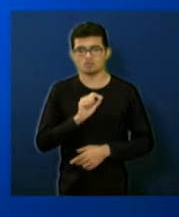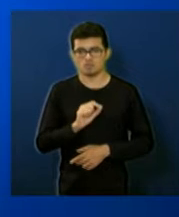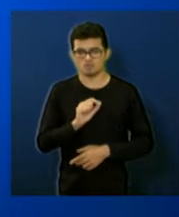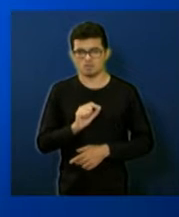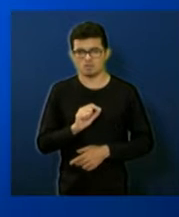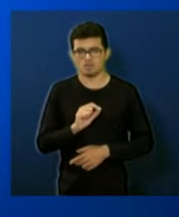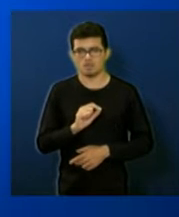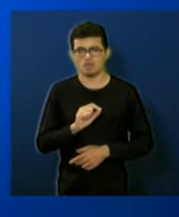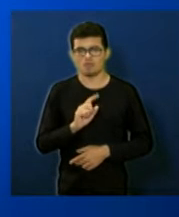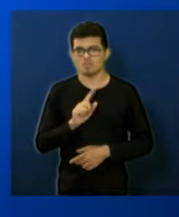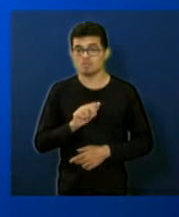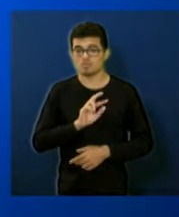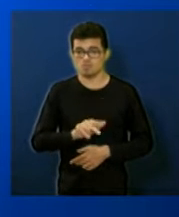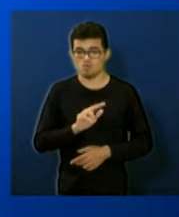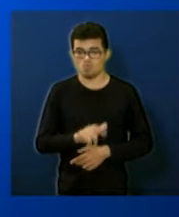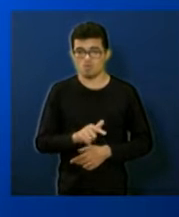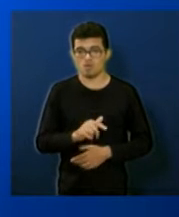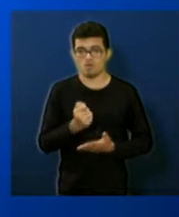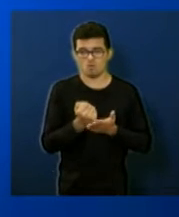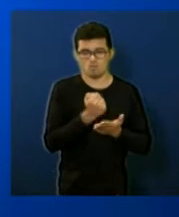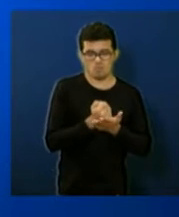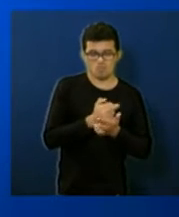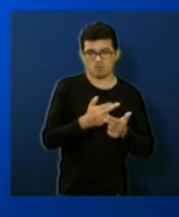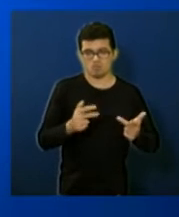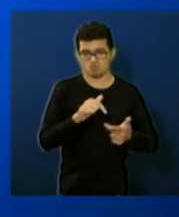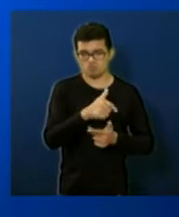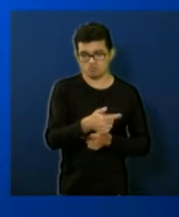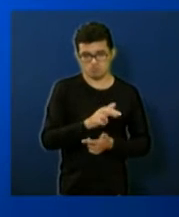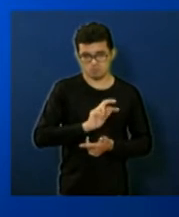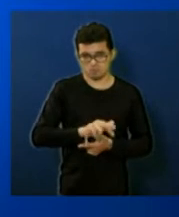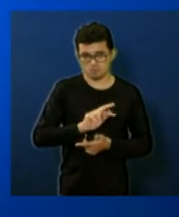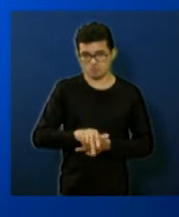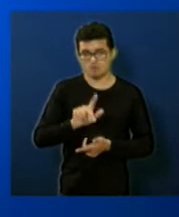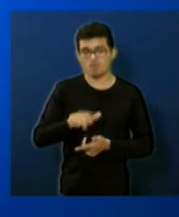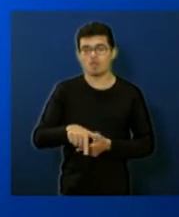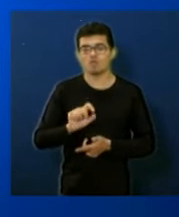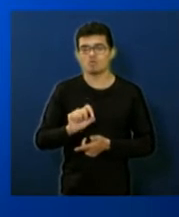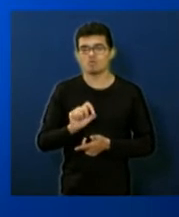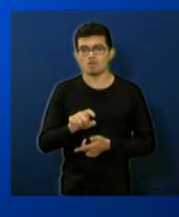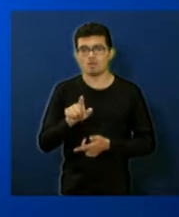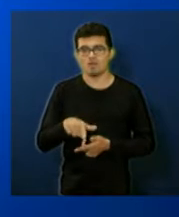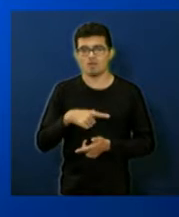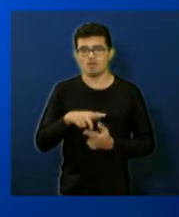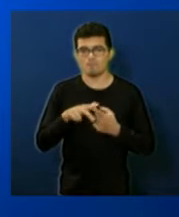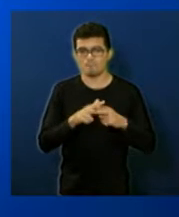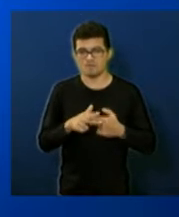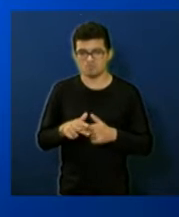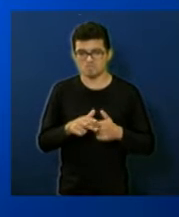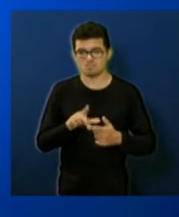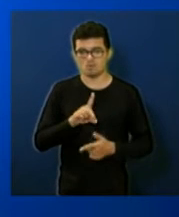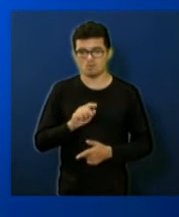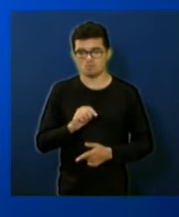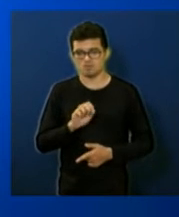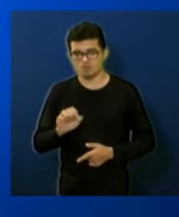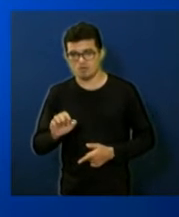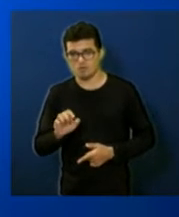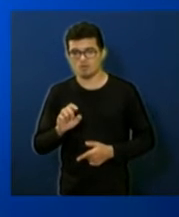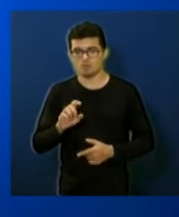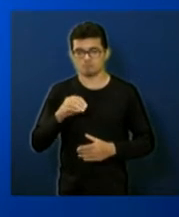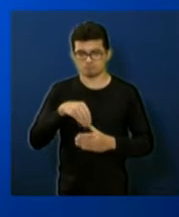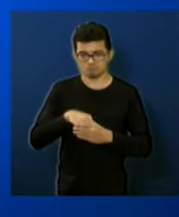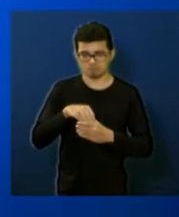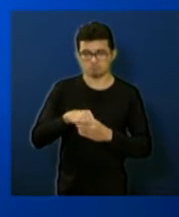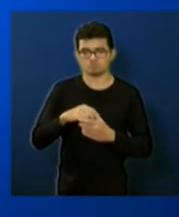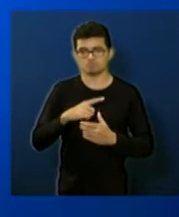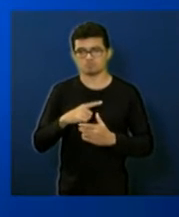de terceiros geral não é a terceirização eu sempre friso isso porque às vezes acaba confundindo um pouco isso aqui é toda a manutenção do DAI está dentro de serviços